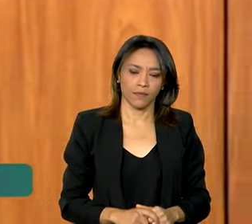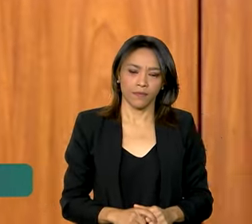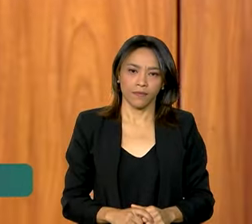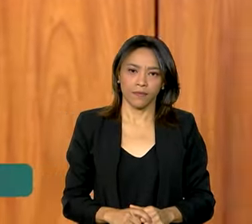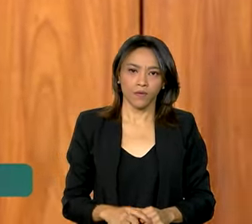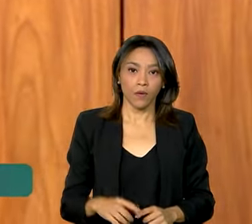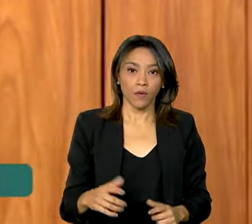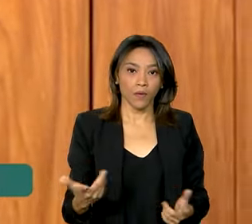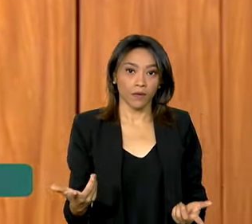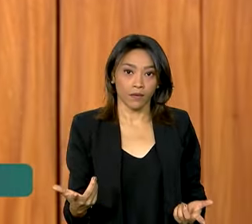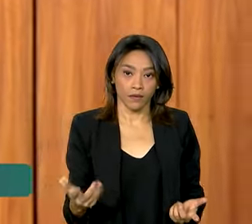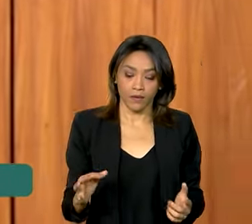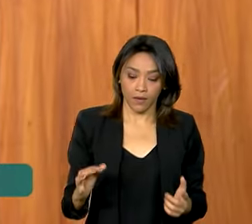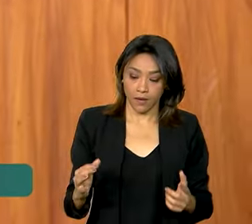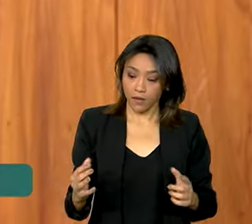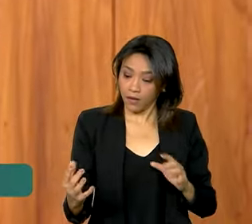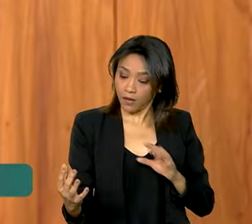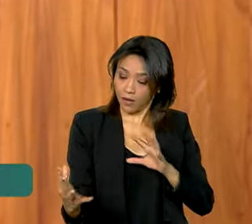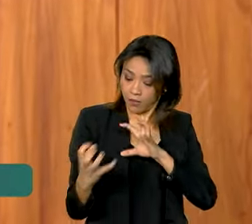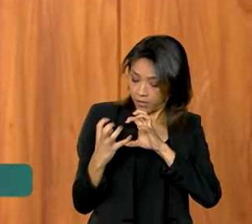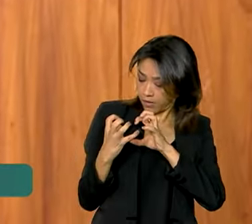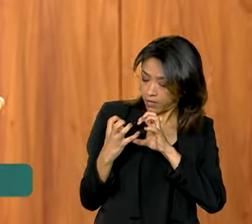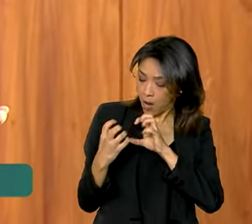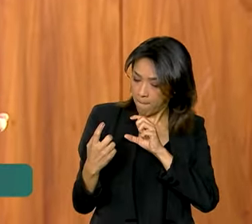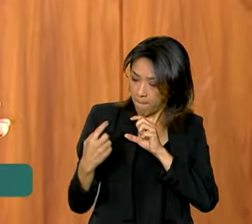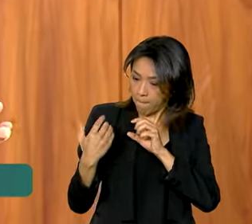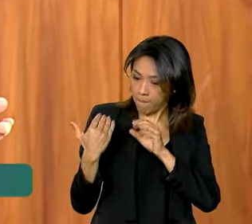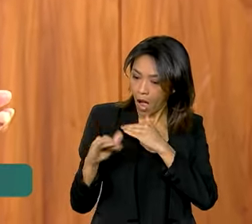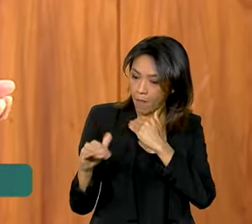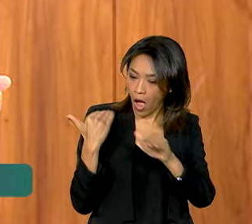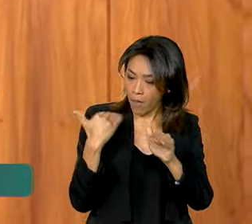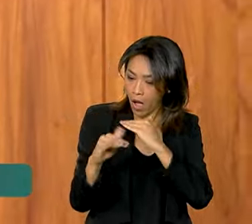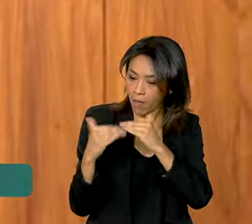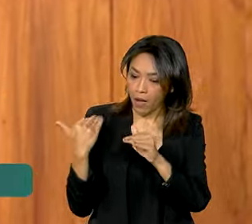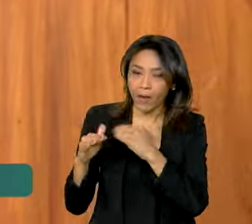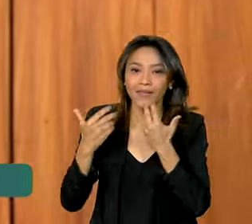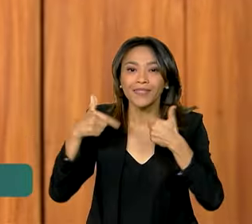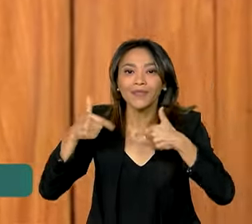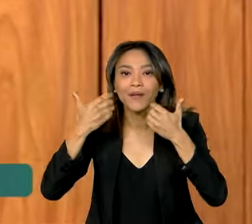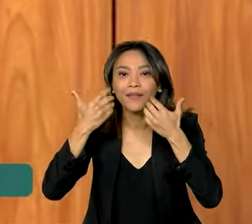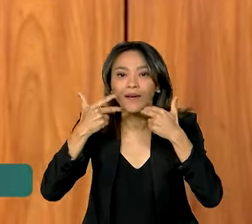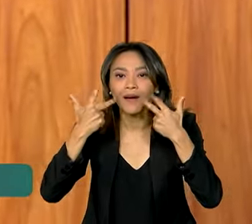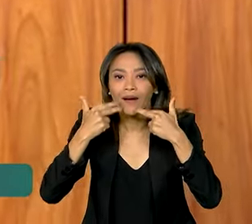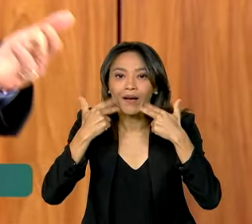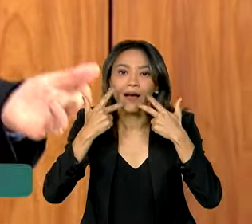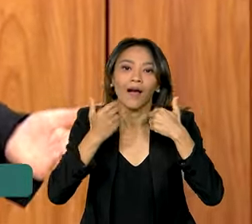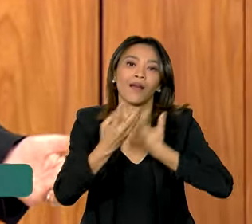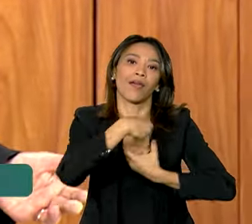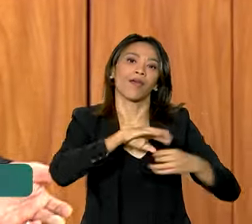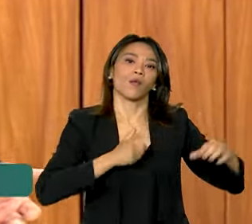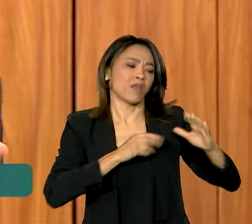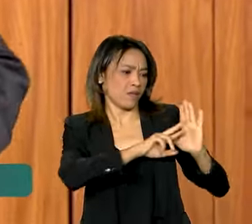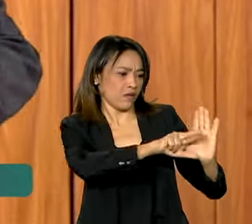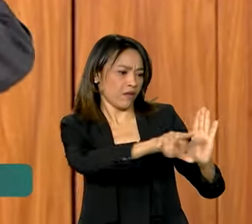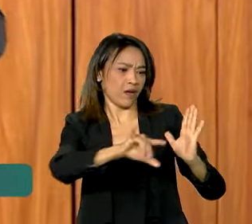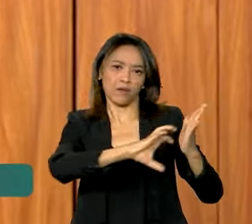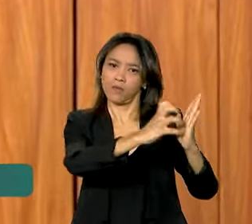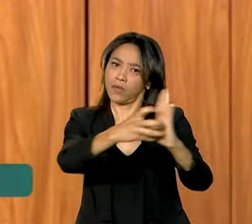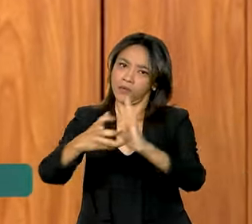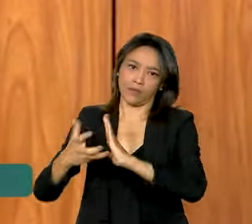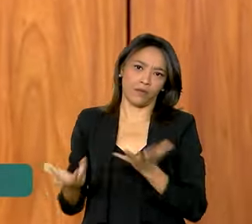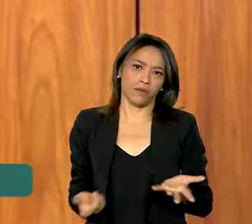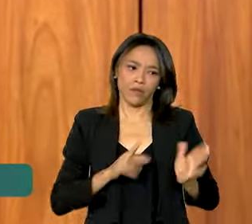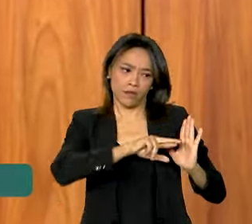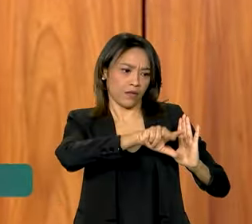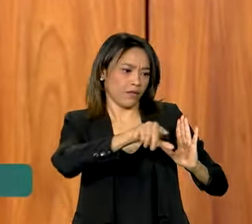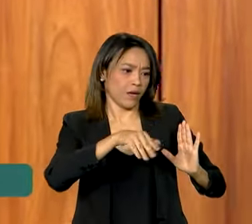Ou seja, a briga é o normal da divergência política no Congresso Nacional que tem vários partidos políticos, que tem